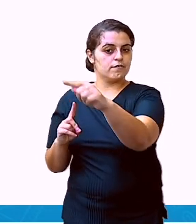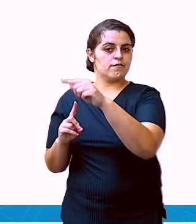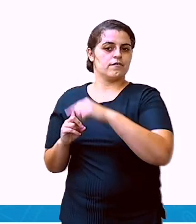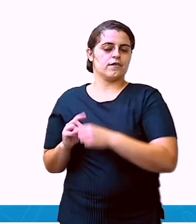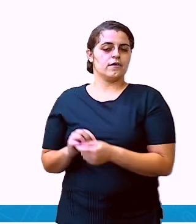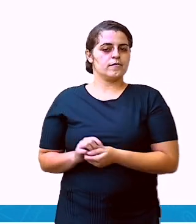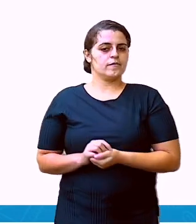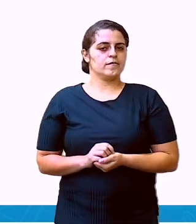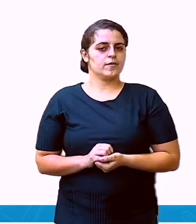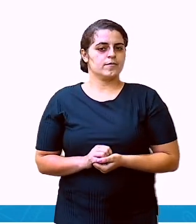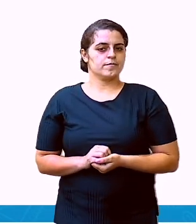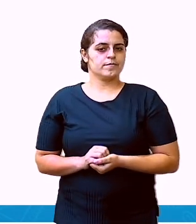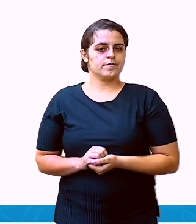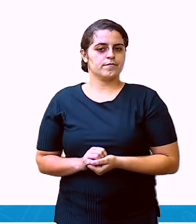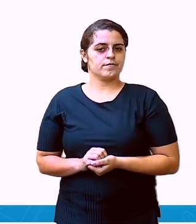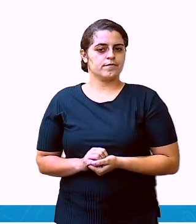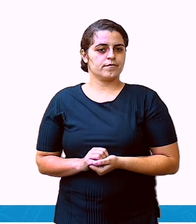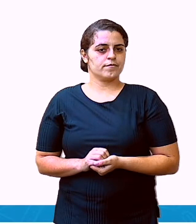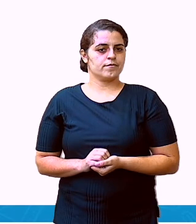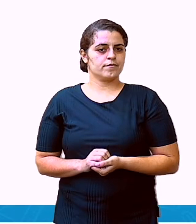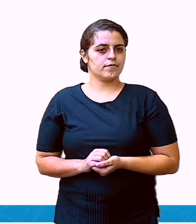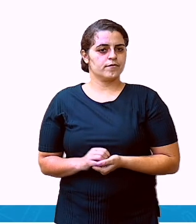mandando o bilhete.